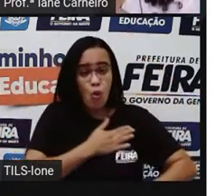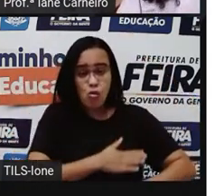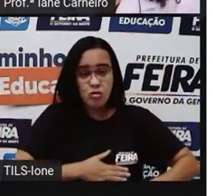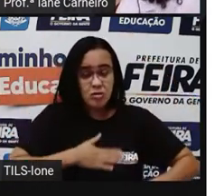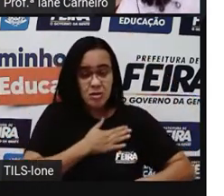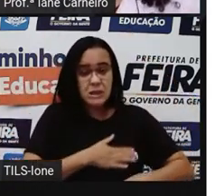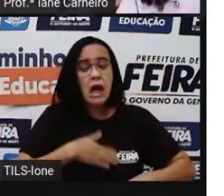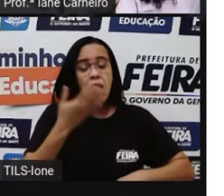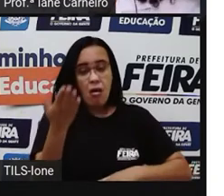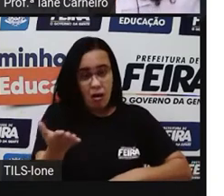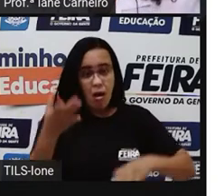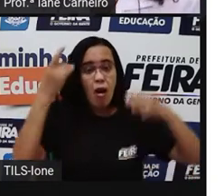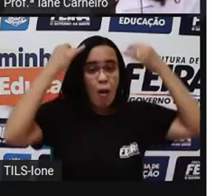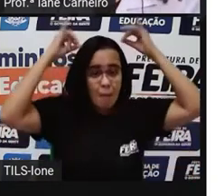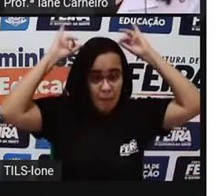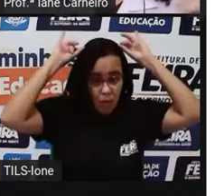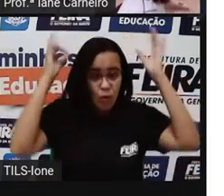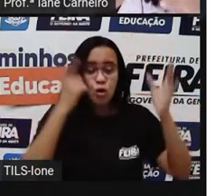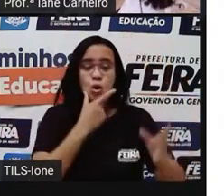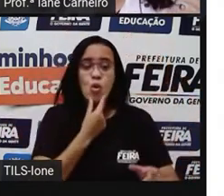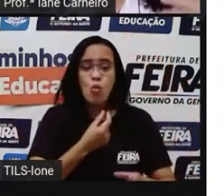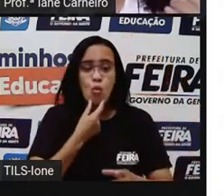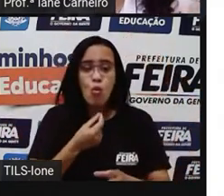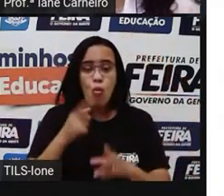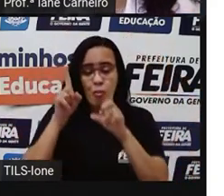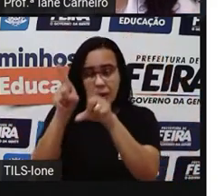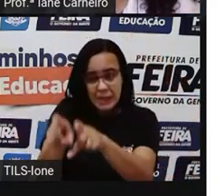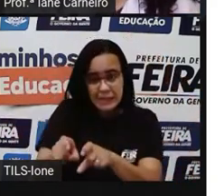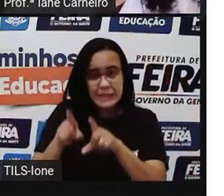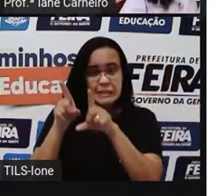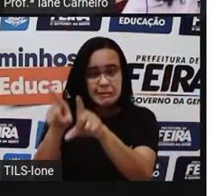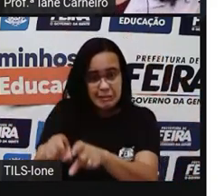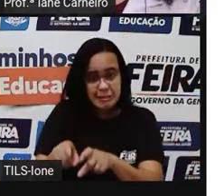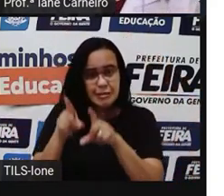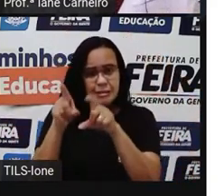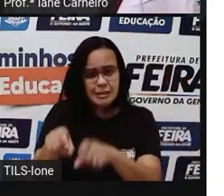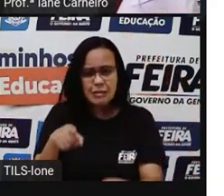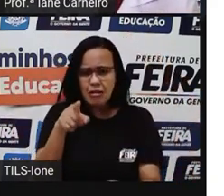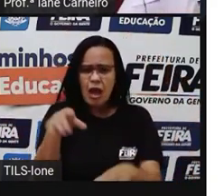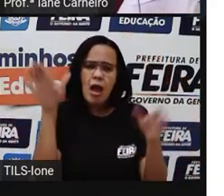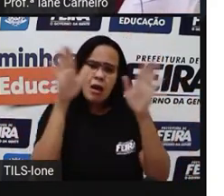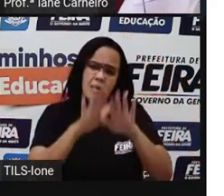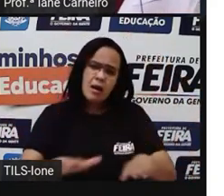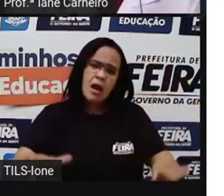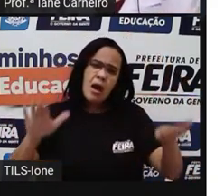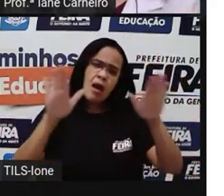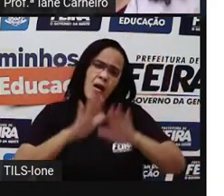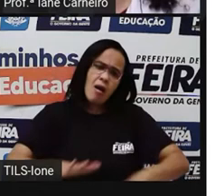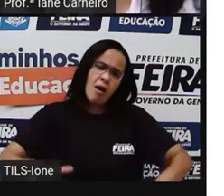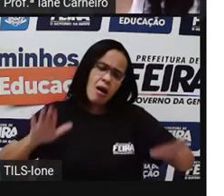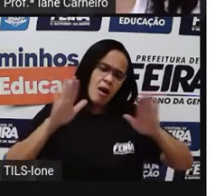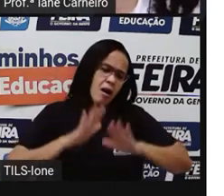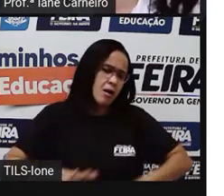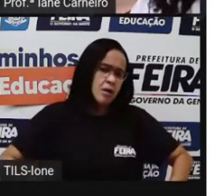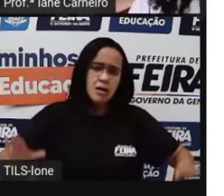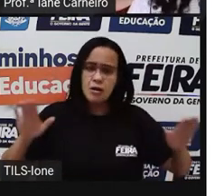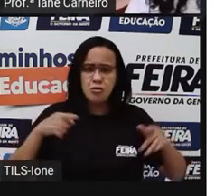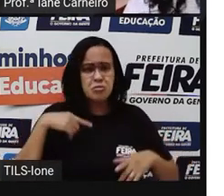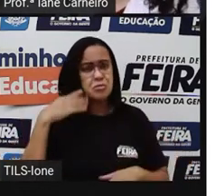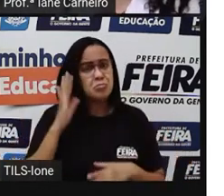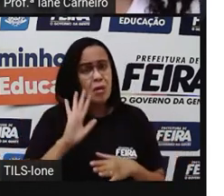todas as competições. Era um boi que era manso com o dono, né? E aí, um certo dia, esse boi ficou doente.